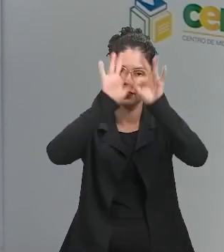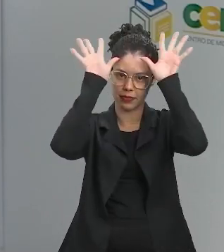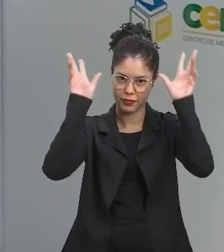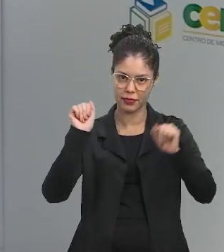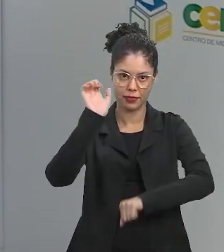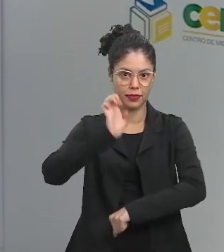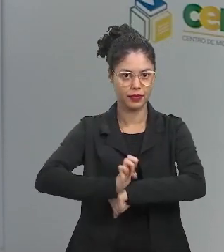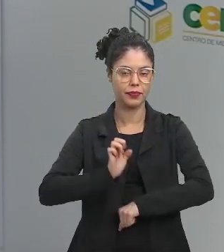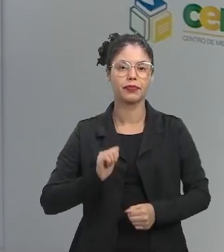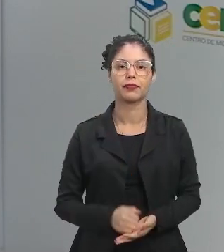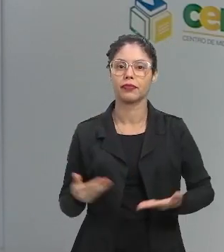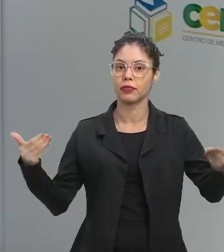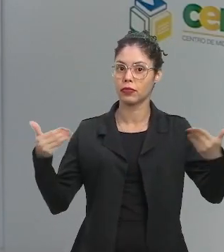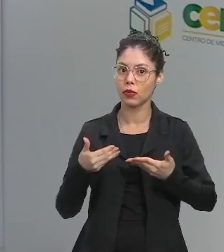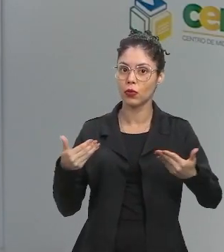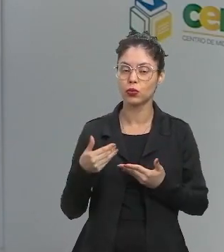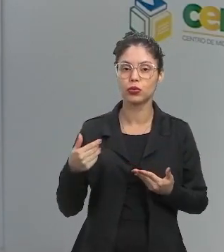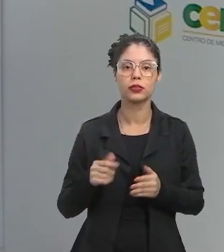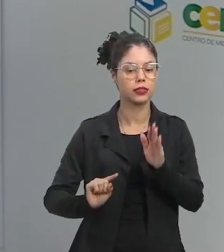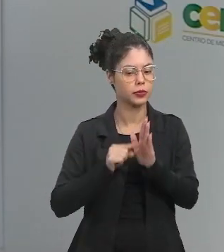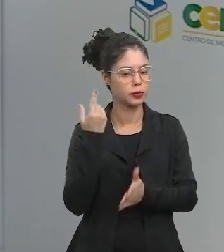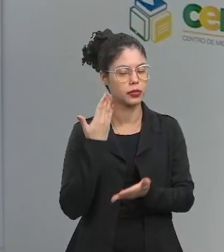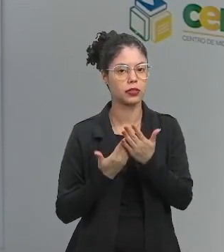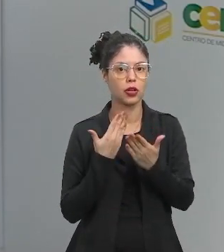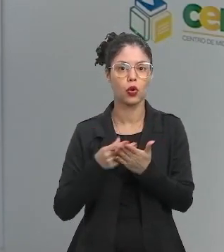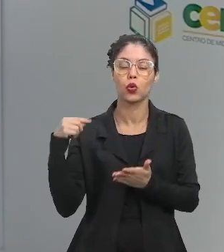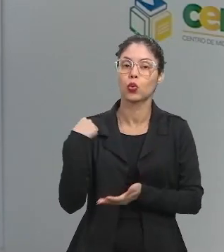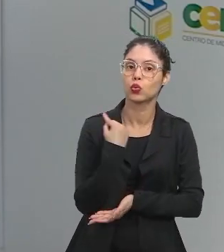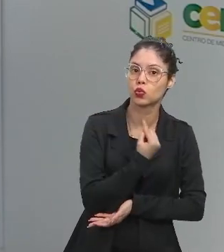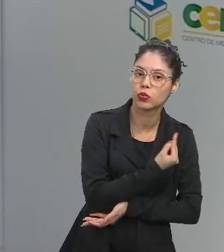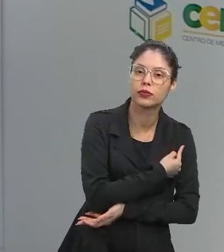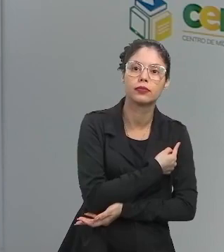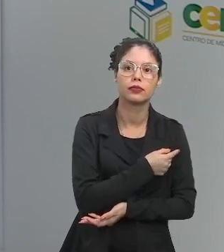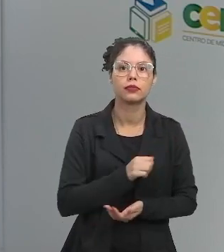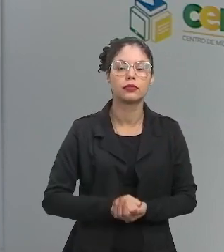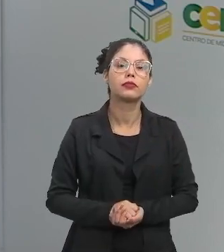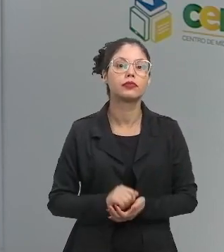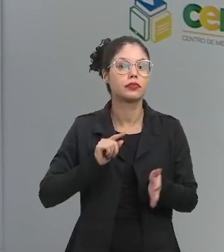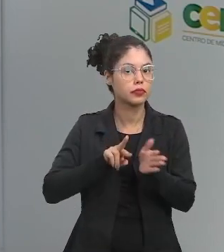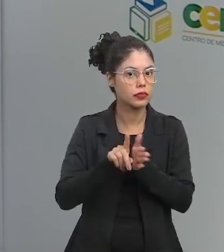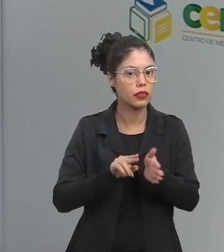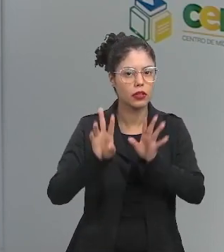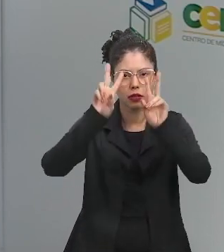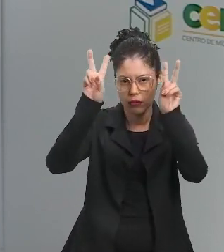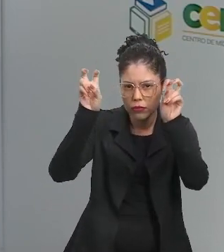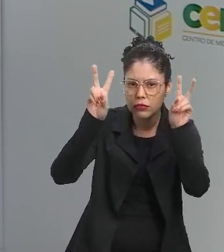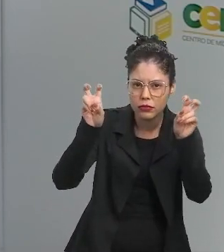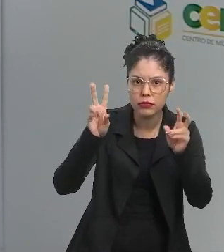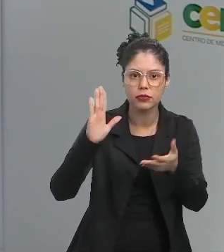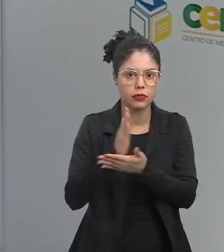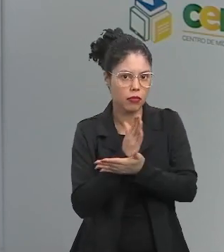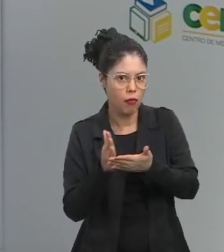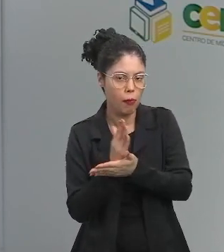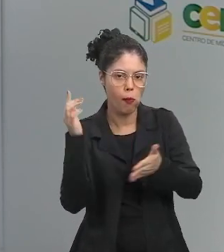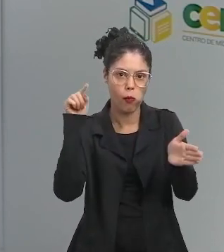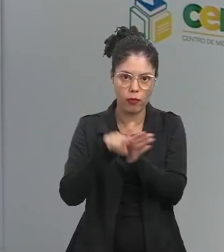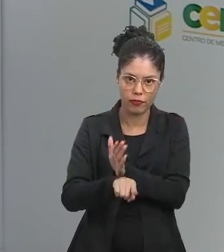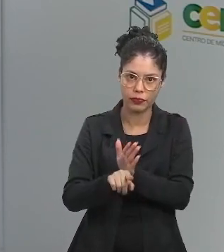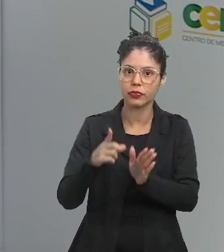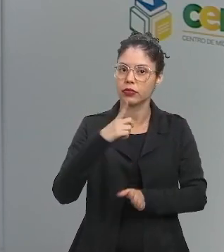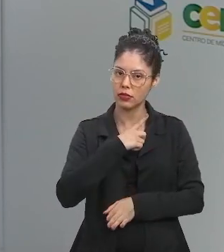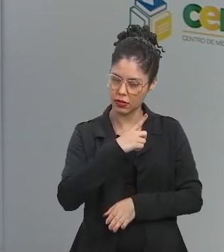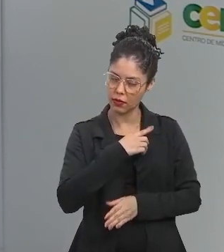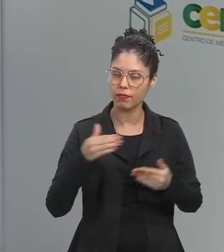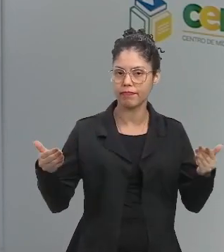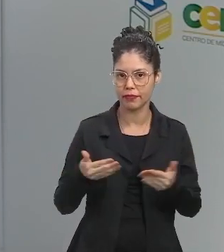Hoje, e nessas primeiras aulas, nós vamos, em biologia, tratar de algumas questões que caíram